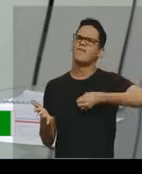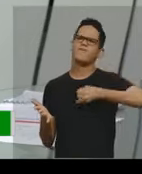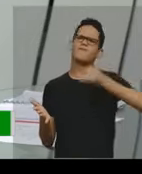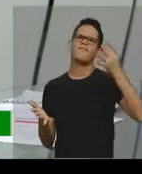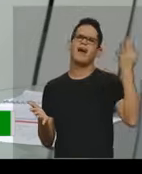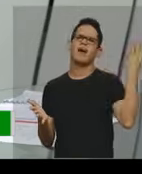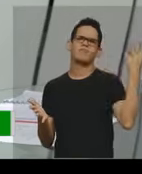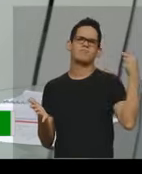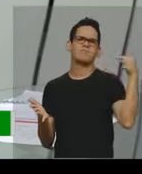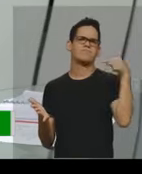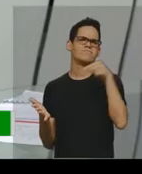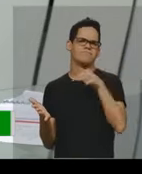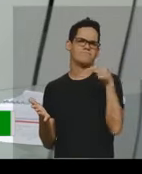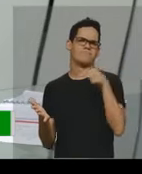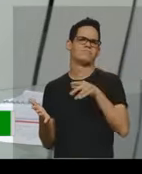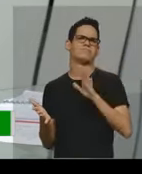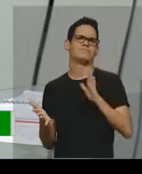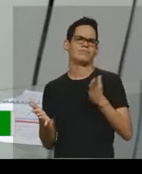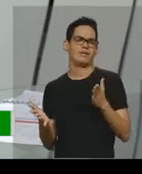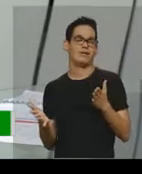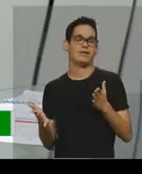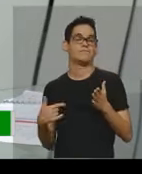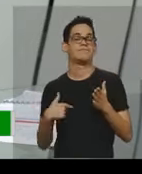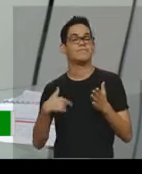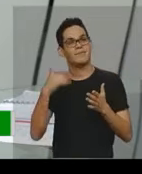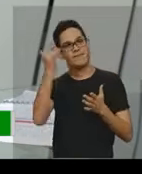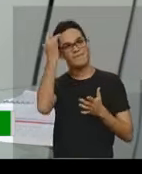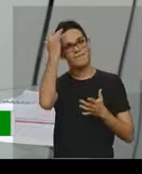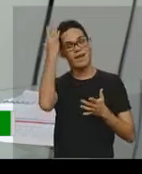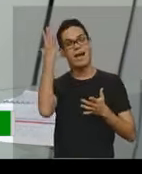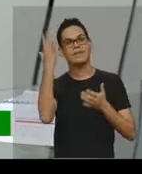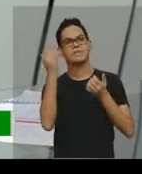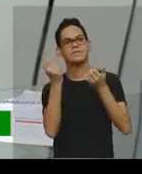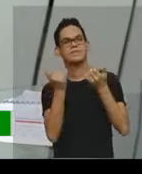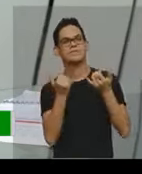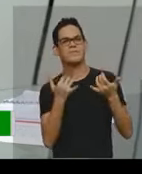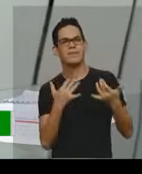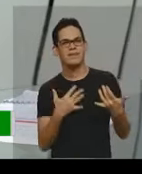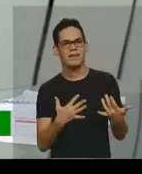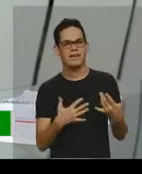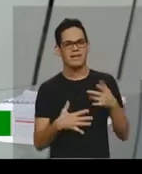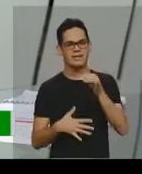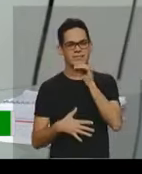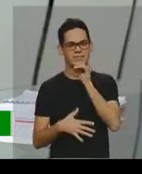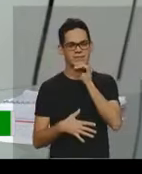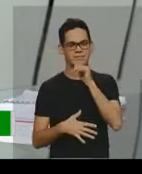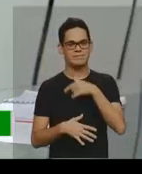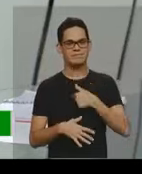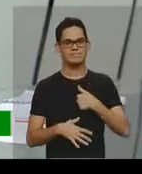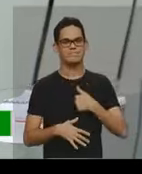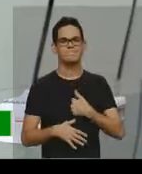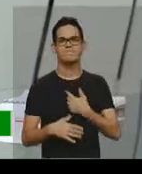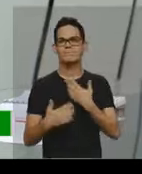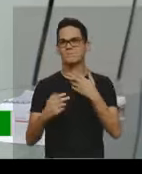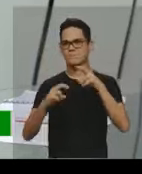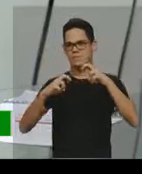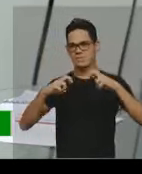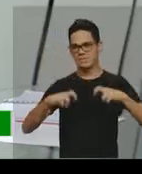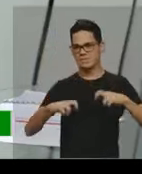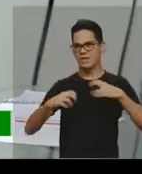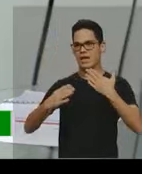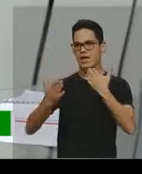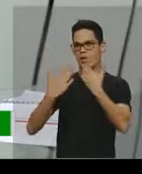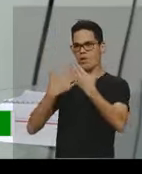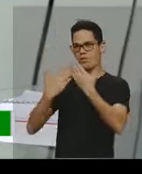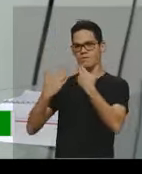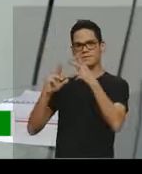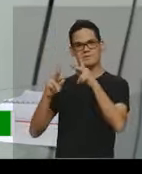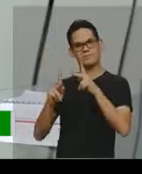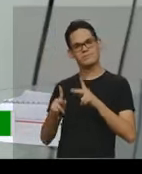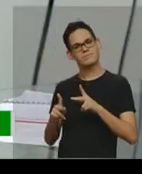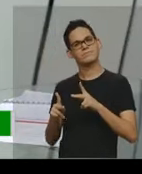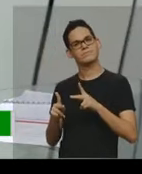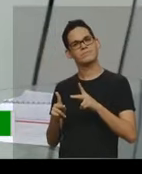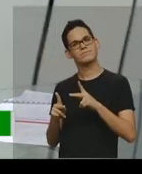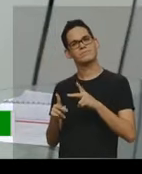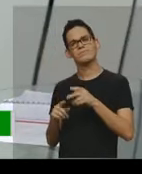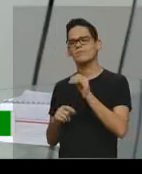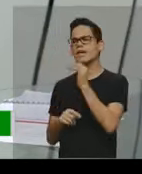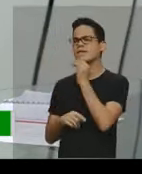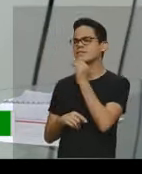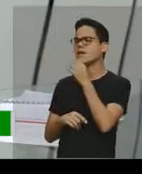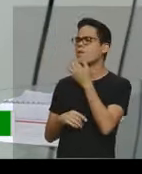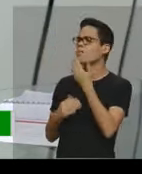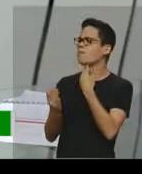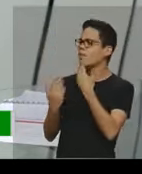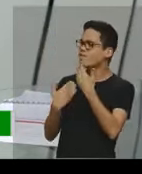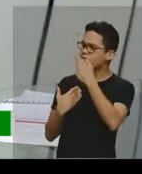muito mais fácil. É muito mais fácil sentar e conversar com qualquer pessoa sobre um